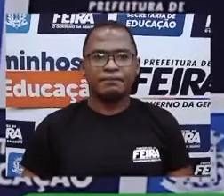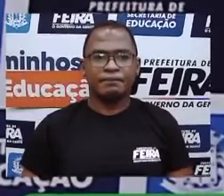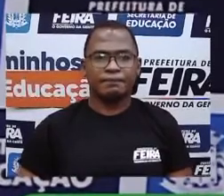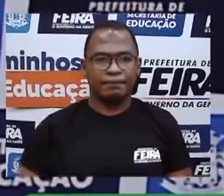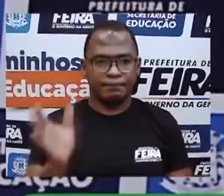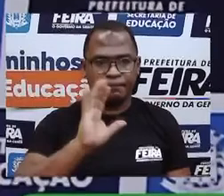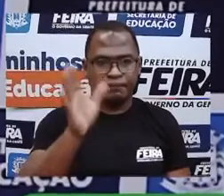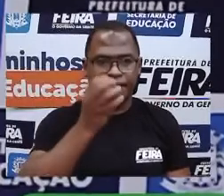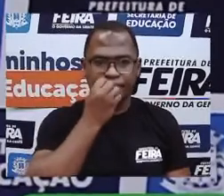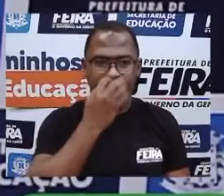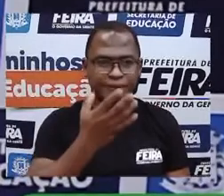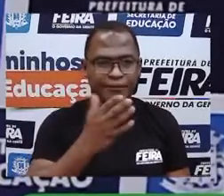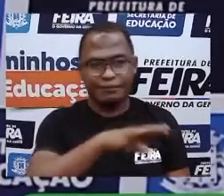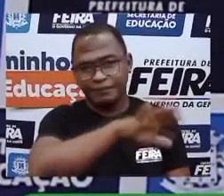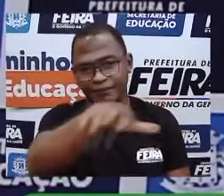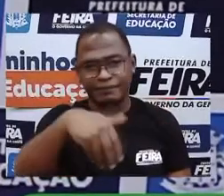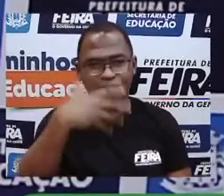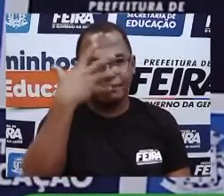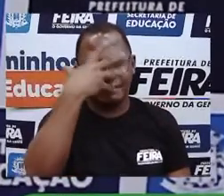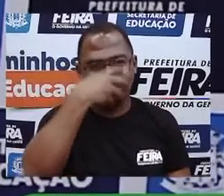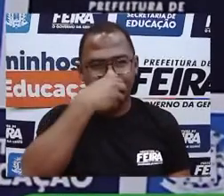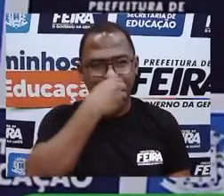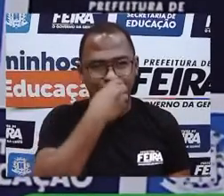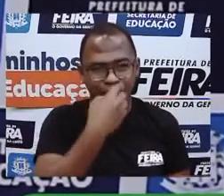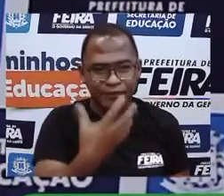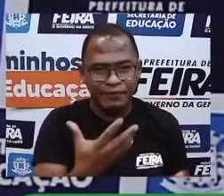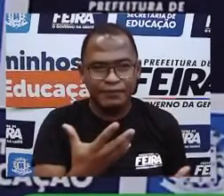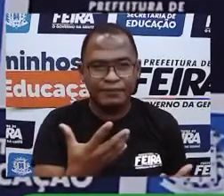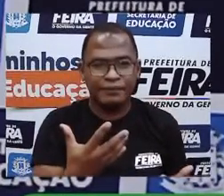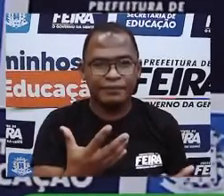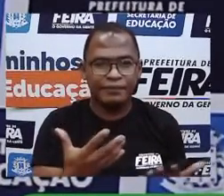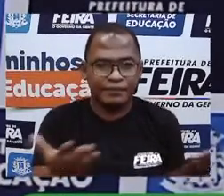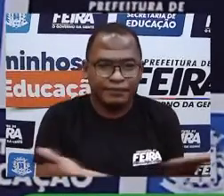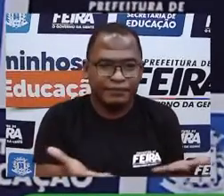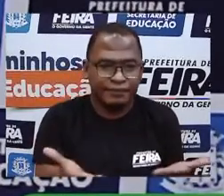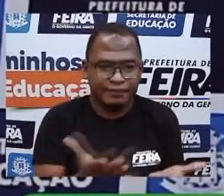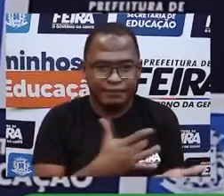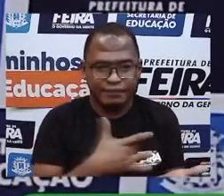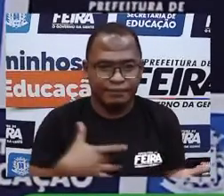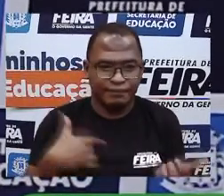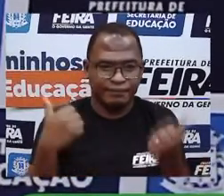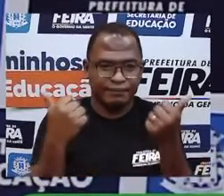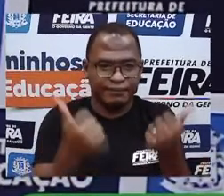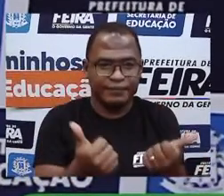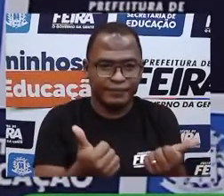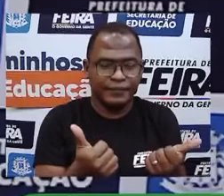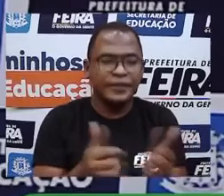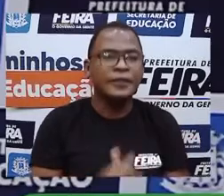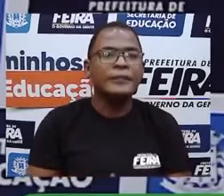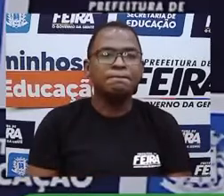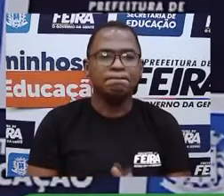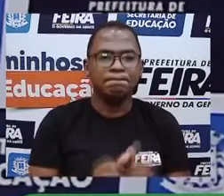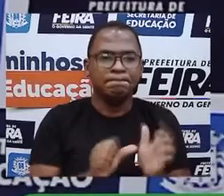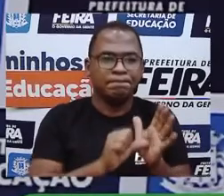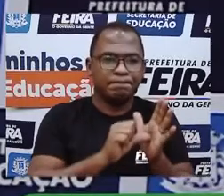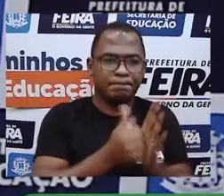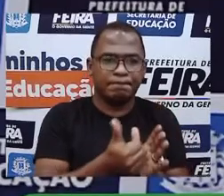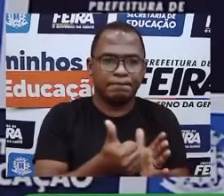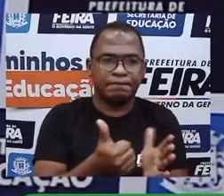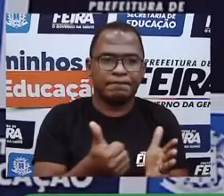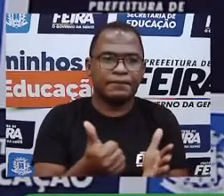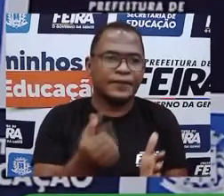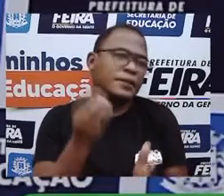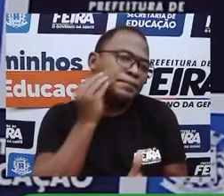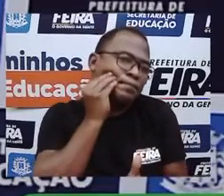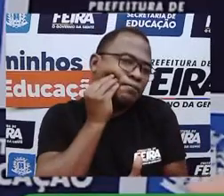Olá, meu povo lindo! Como estão? Hoje eu quero começar a minha aula mandando um grande beijo para os meus